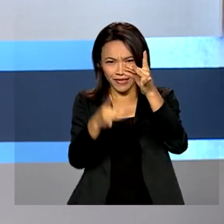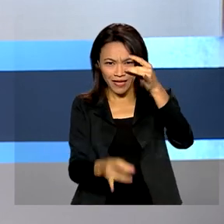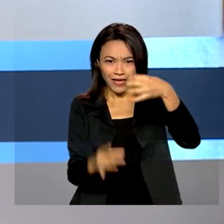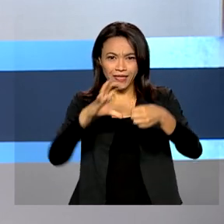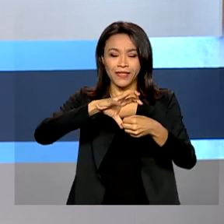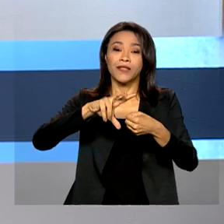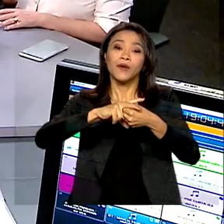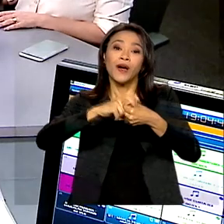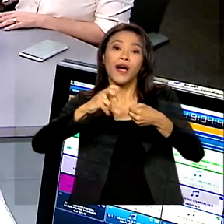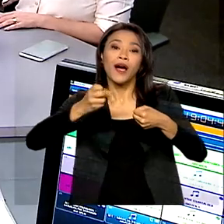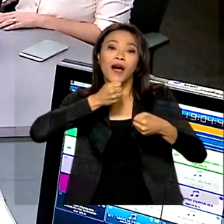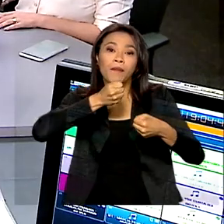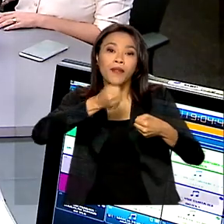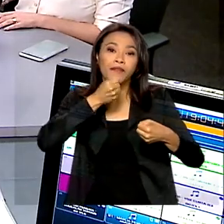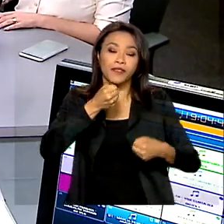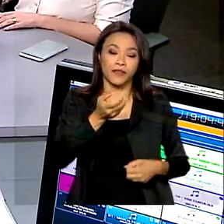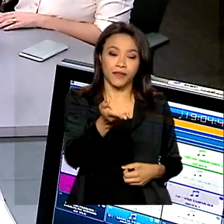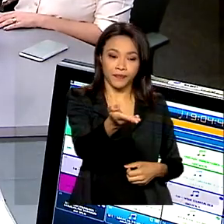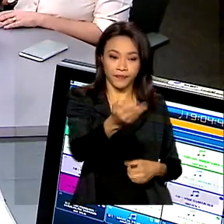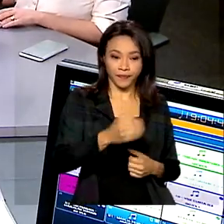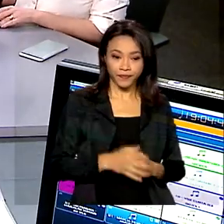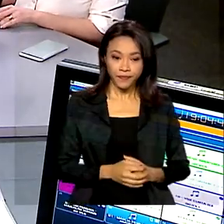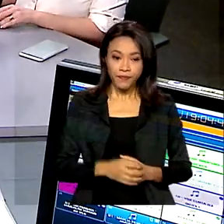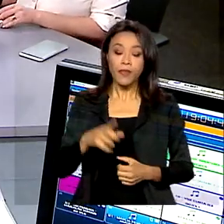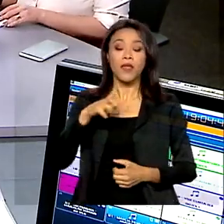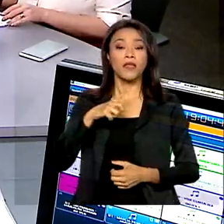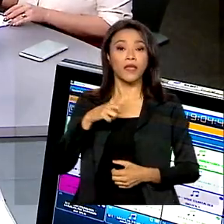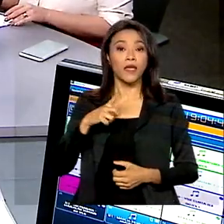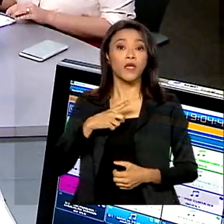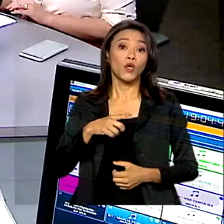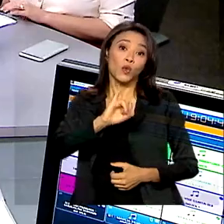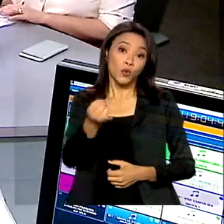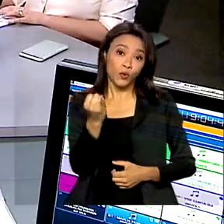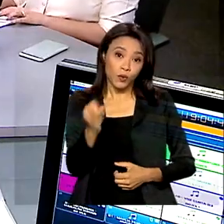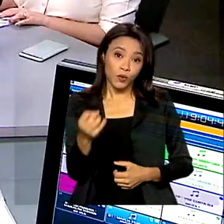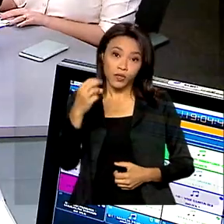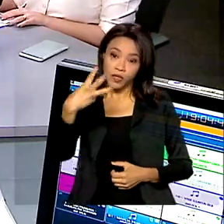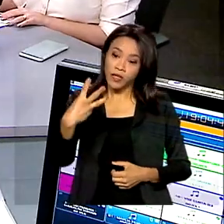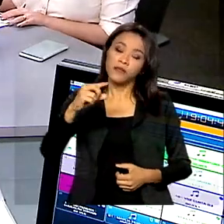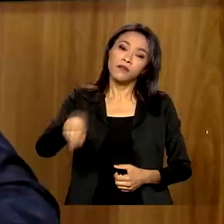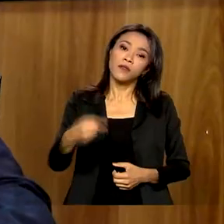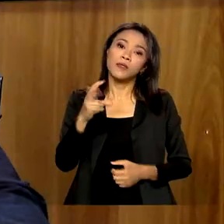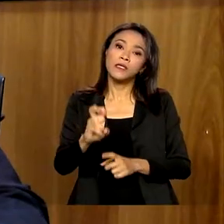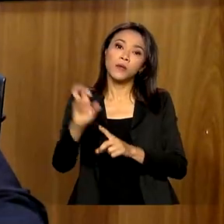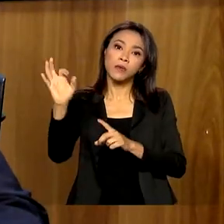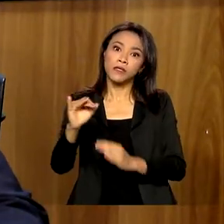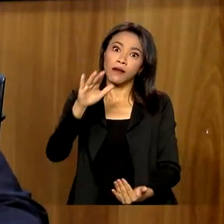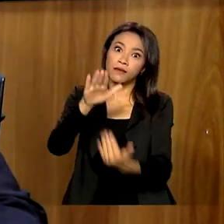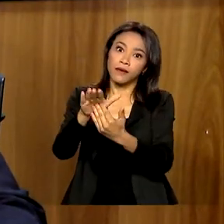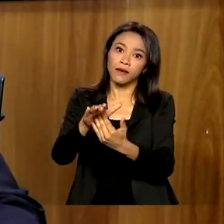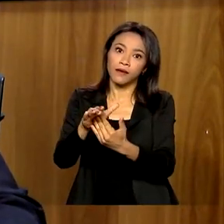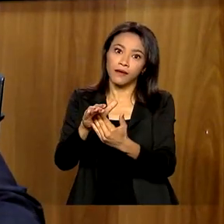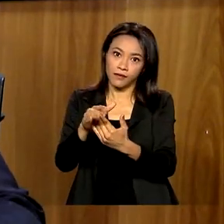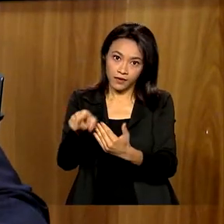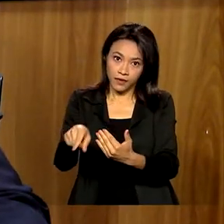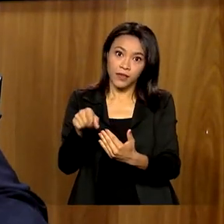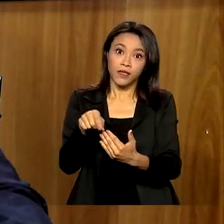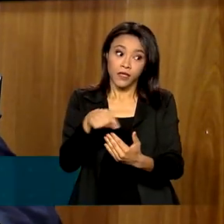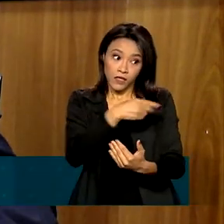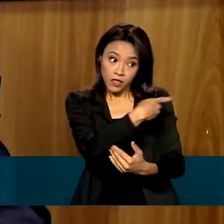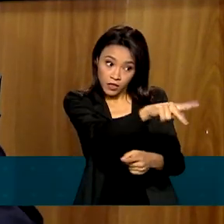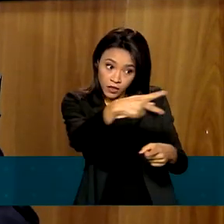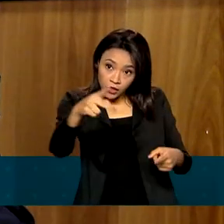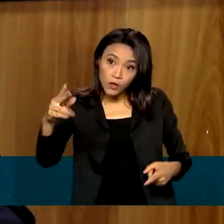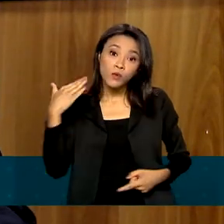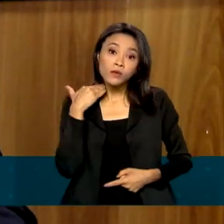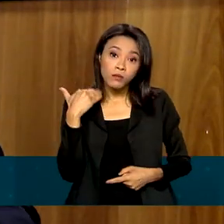Brasil. Nós também recebemos uma taxa de juros máxima de 3,5%. Então, o máximo que as instituições financeiras